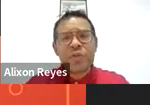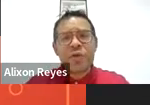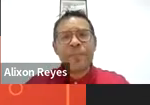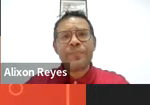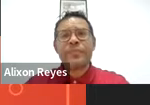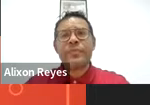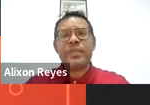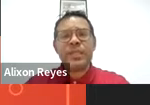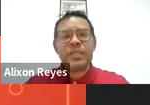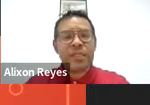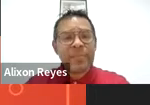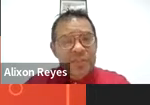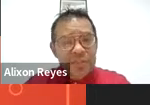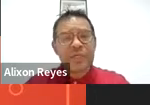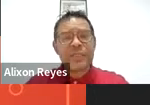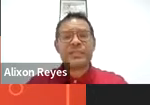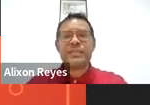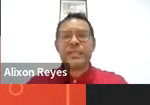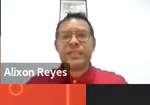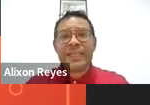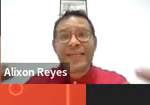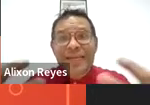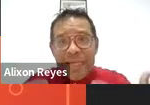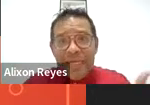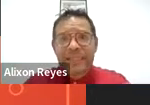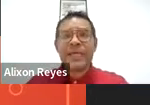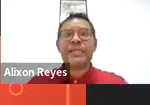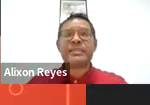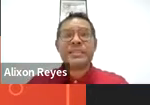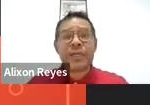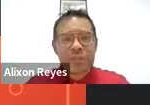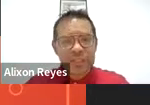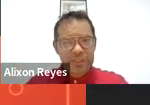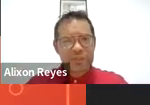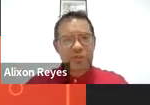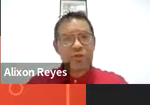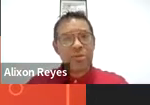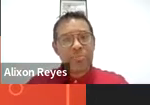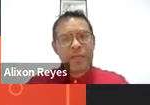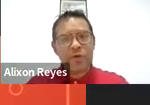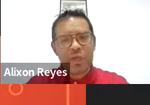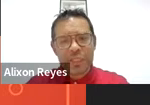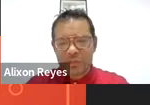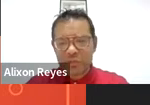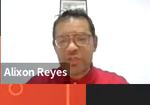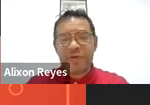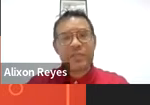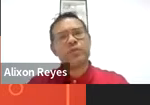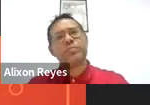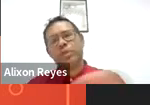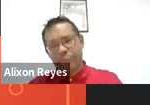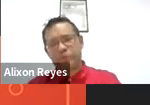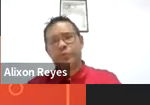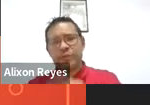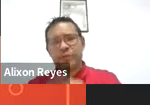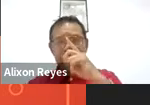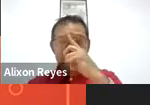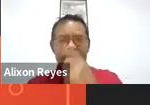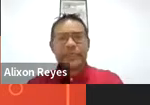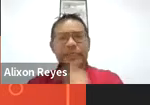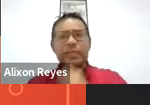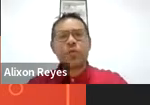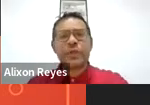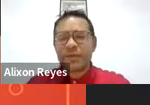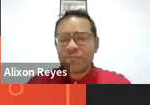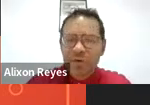no âmbito de dimensões, de realidades e de contextos que são complexos e que são diversos e, por suposto,